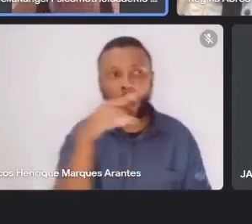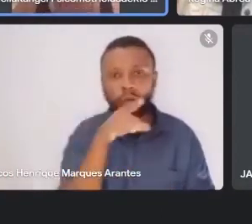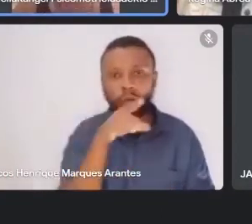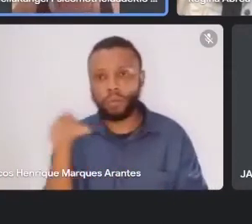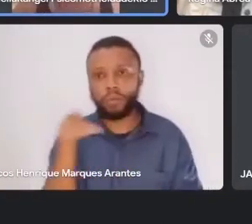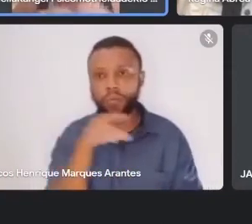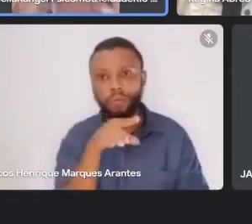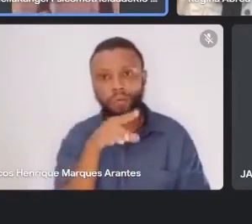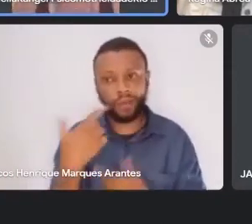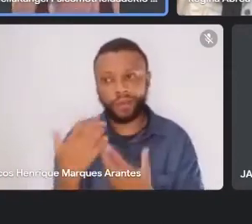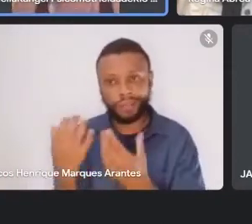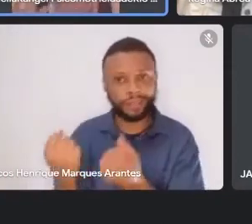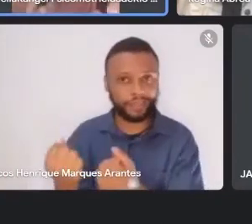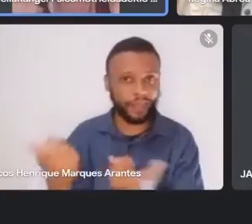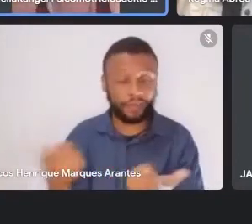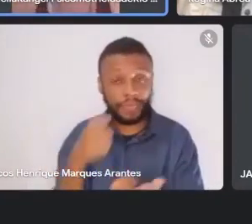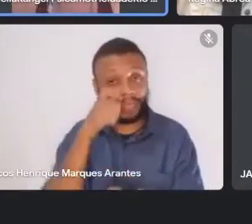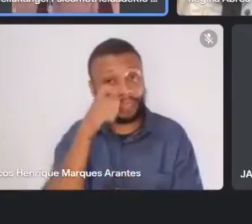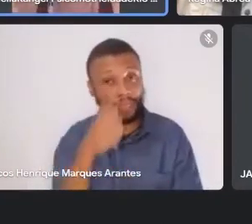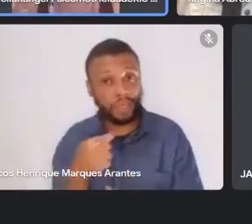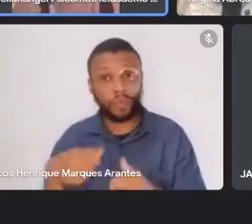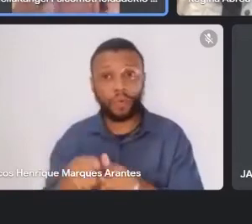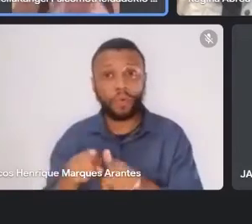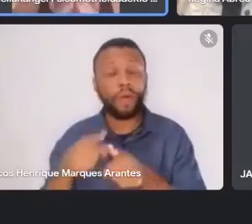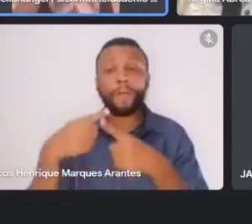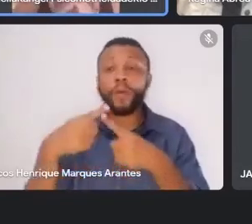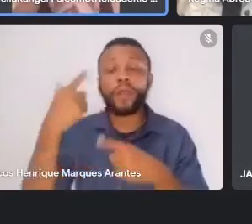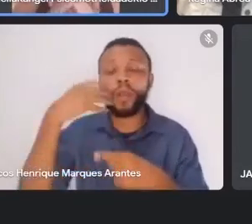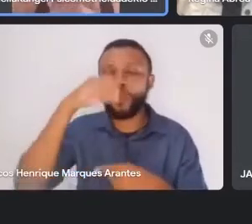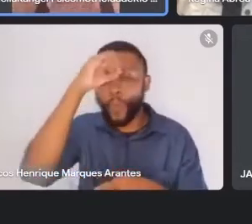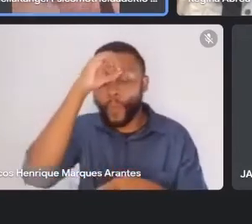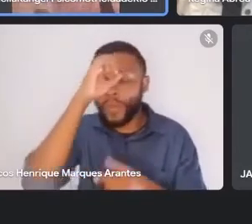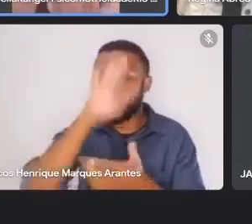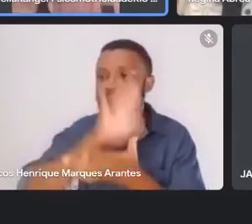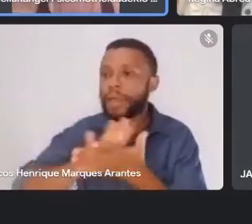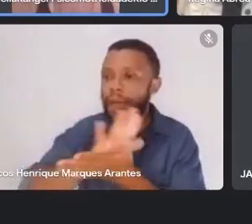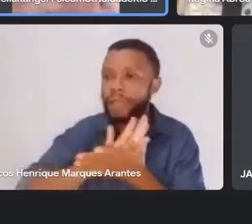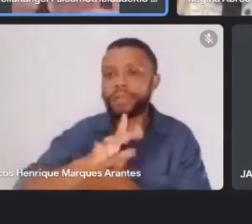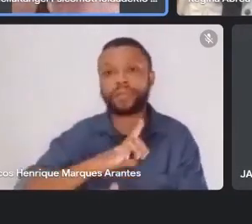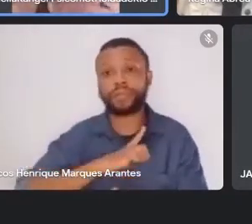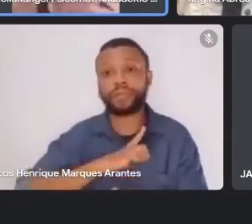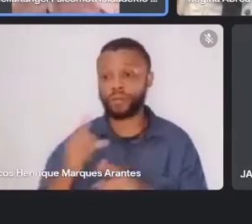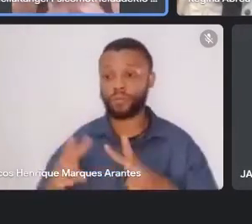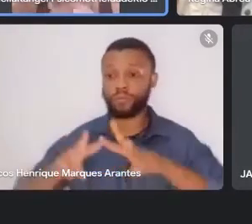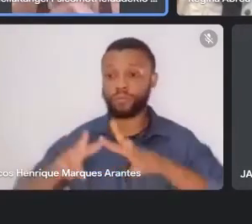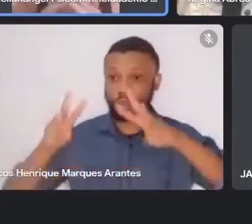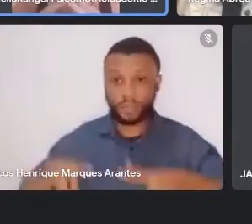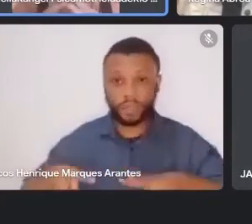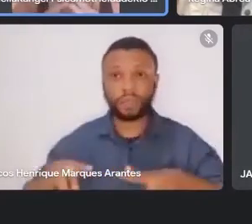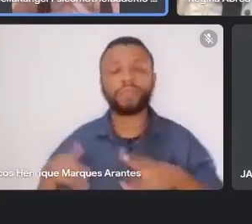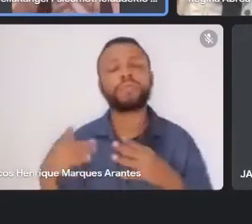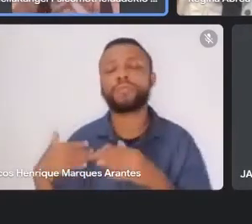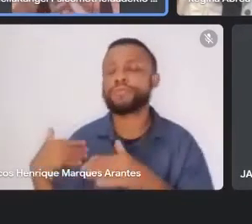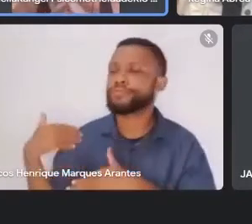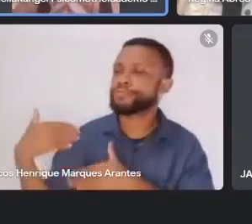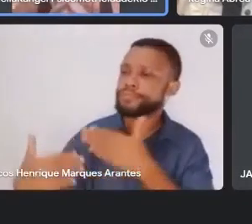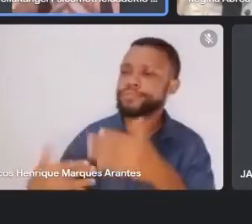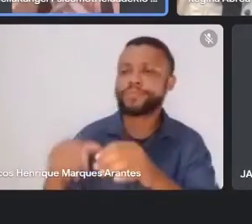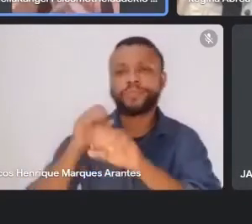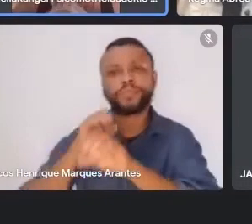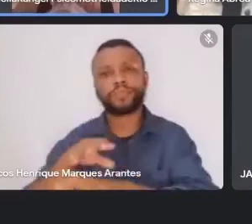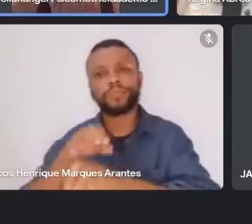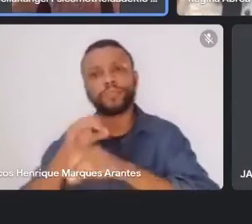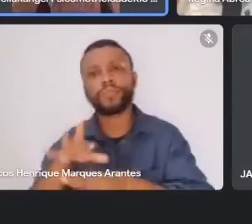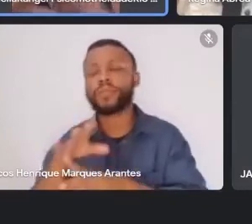não, eu não sabia nada que tinha o Museu de Euclides ali, e conforme eu fui dando a minha aula, eu descobri da seguinte maneira,